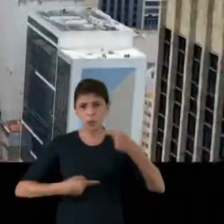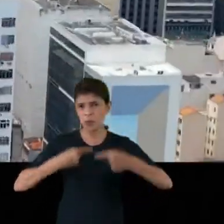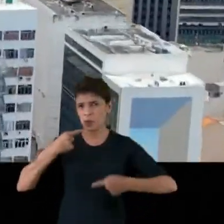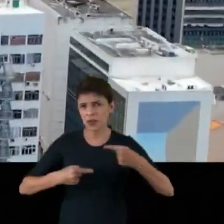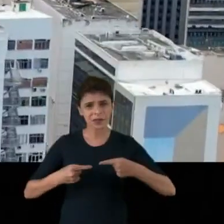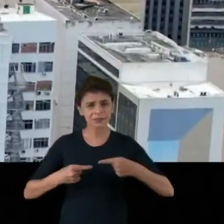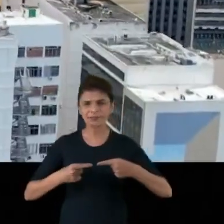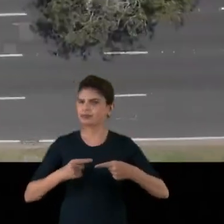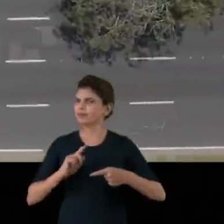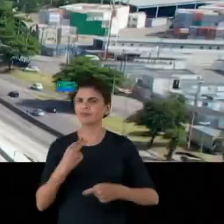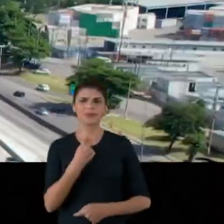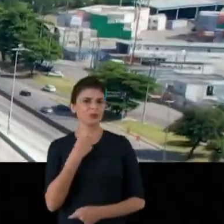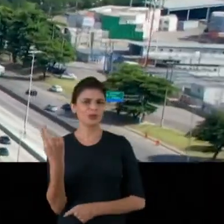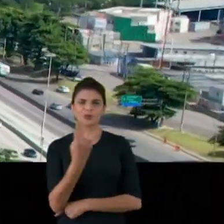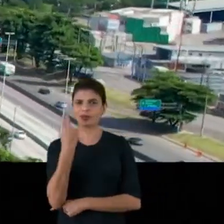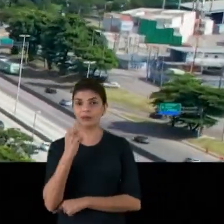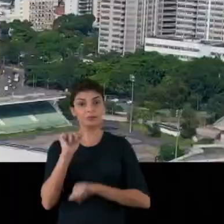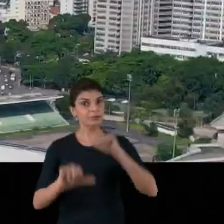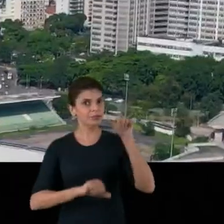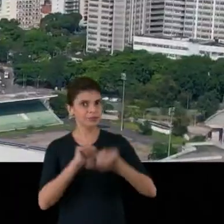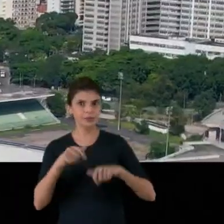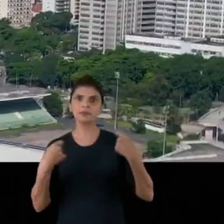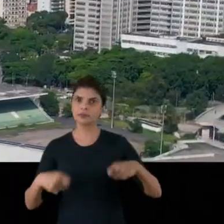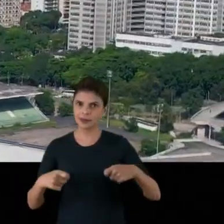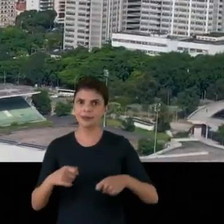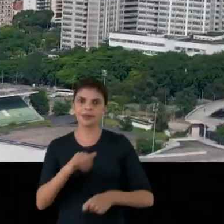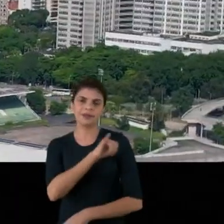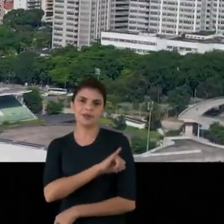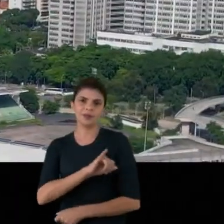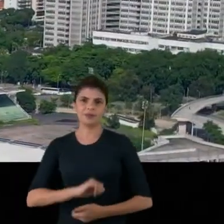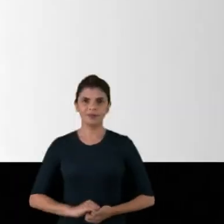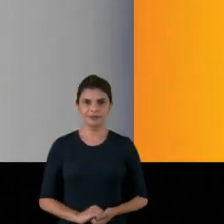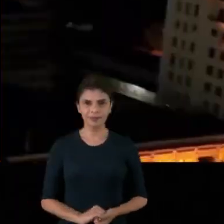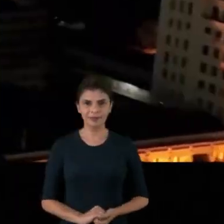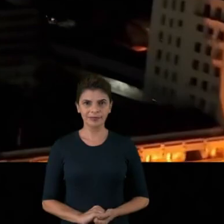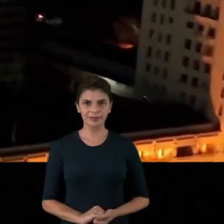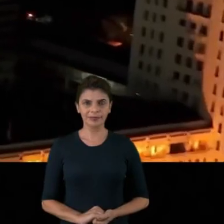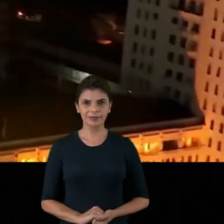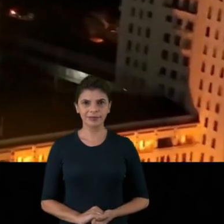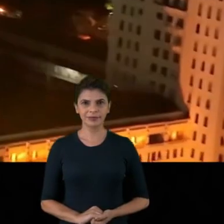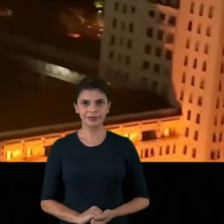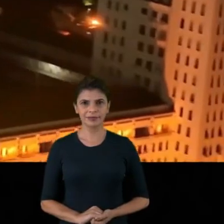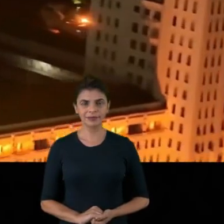Um Rio diferente não se faz com os mesmos políticos de sempre.